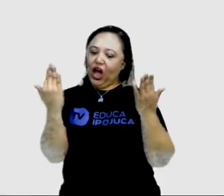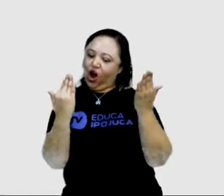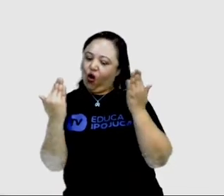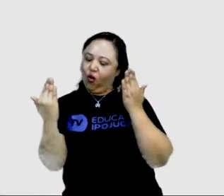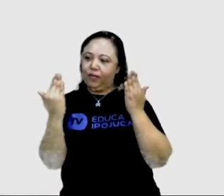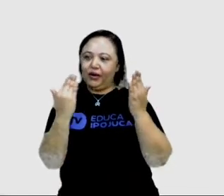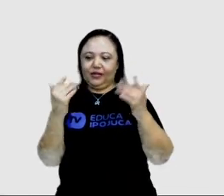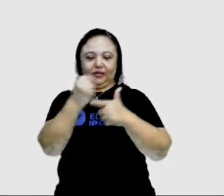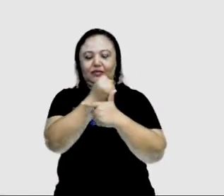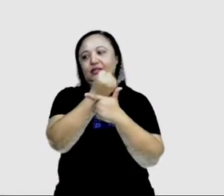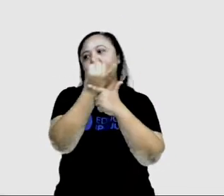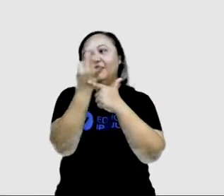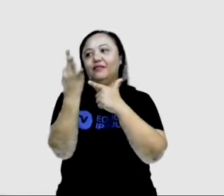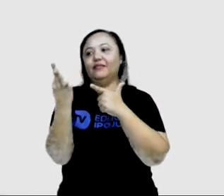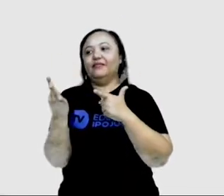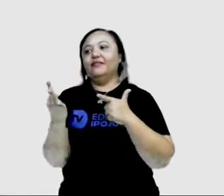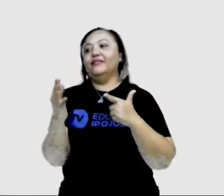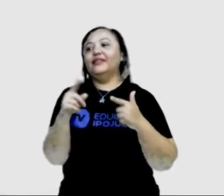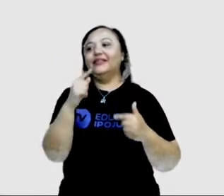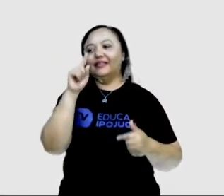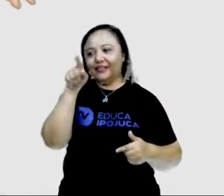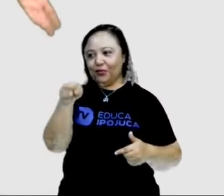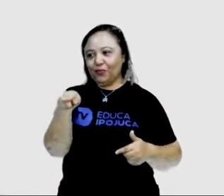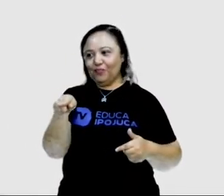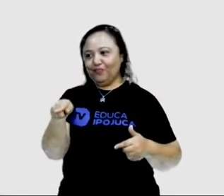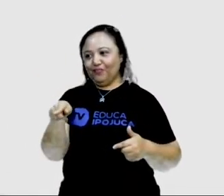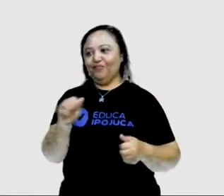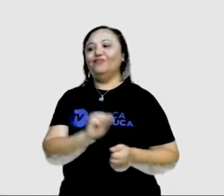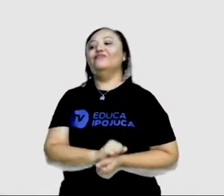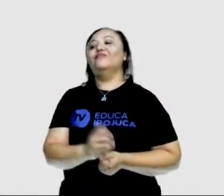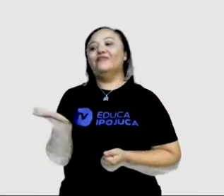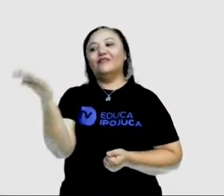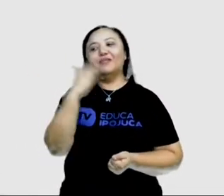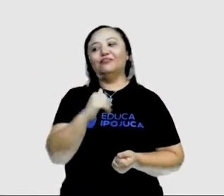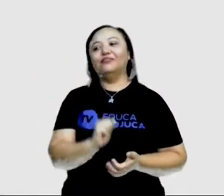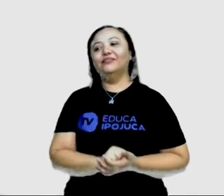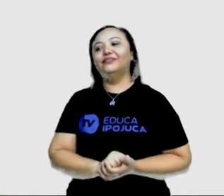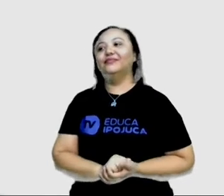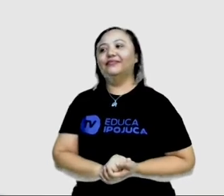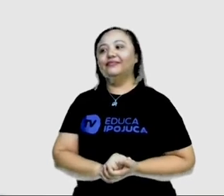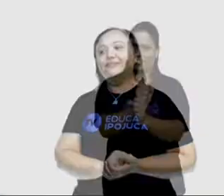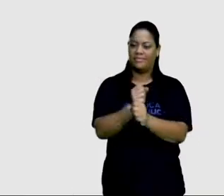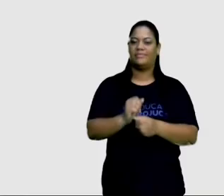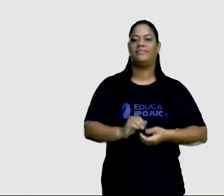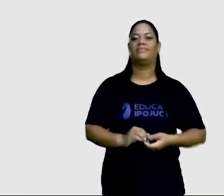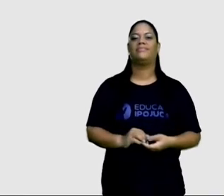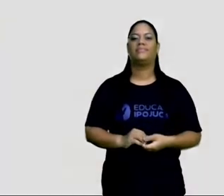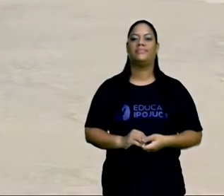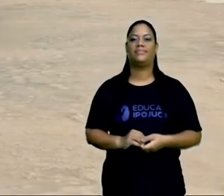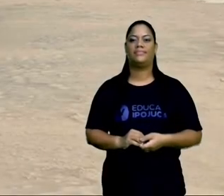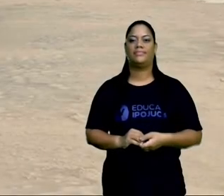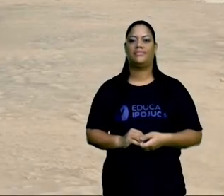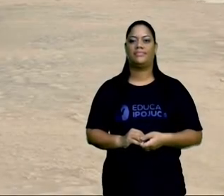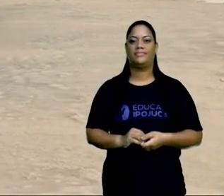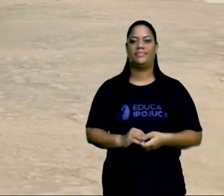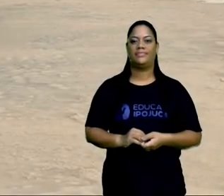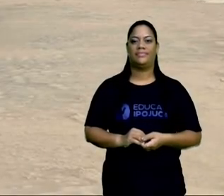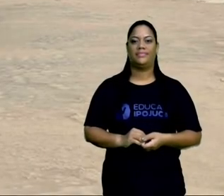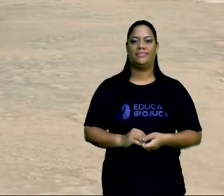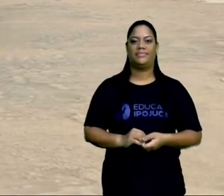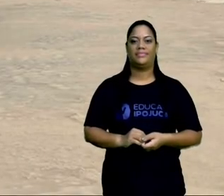expressões algébricas. E aí, vocês estão preparados? Então, segue aqui comigo. E para isso,